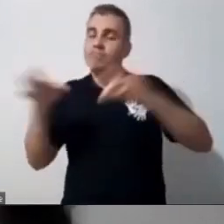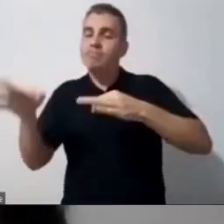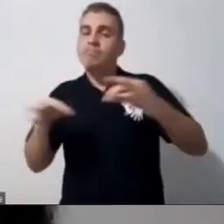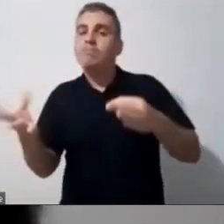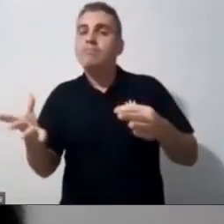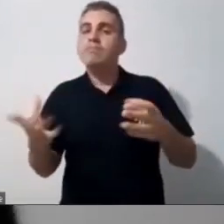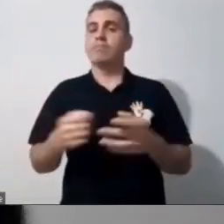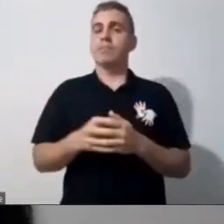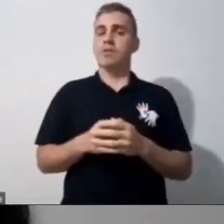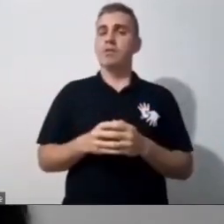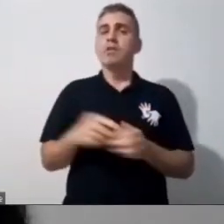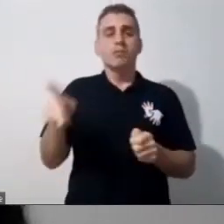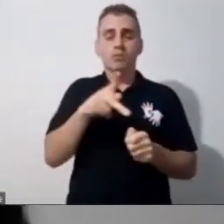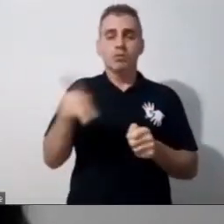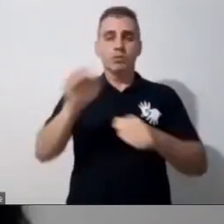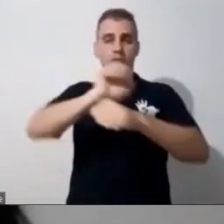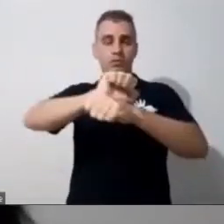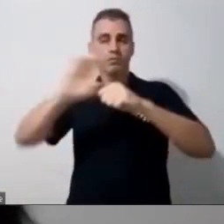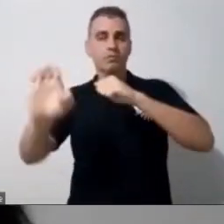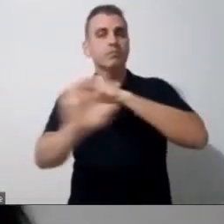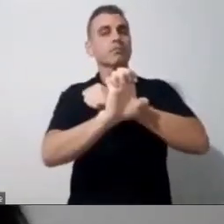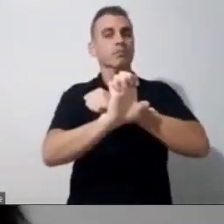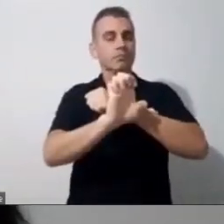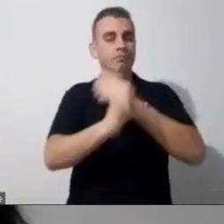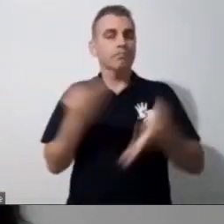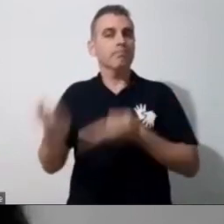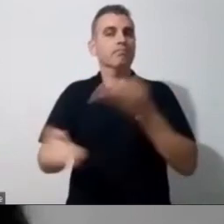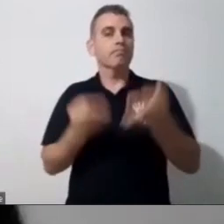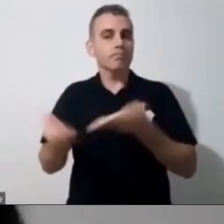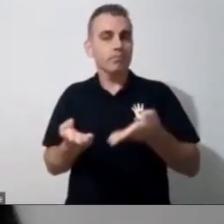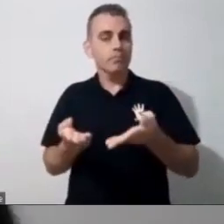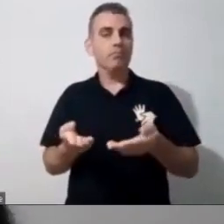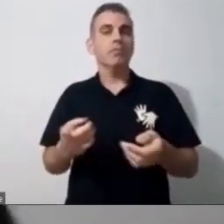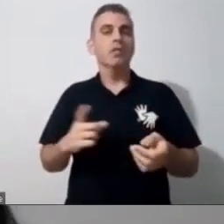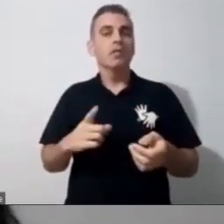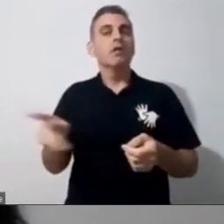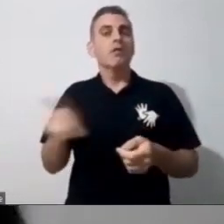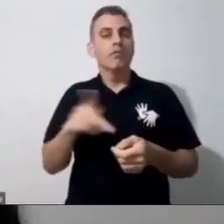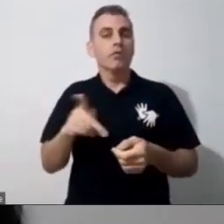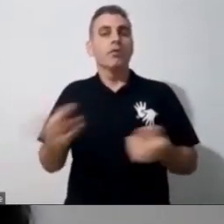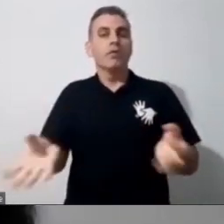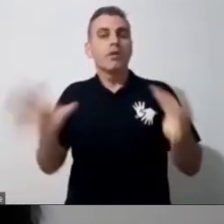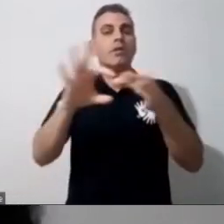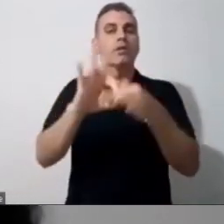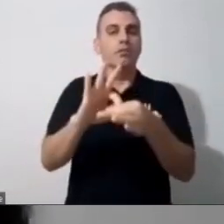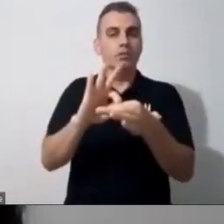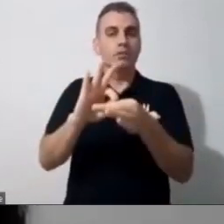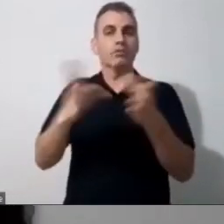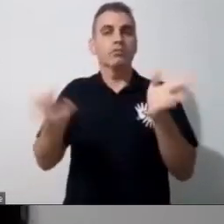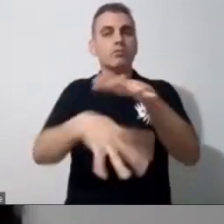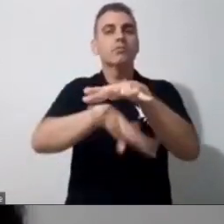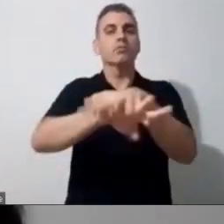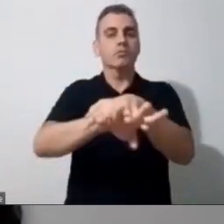extremamente importante, porque essa conexão tá sendo feita de uma forma muito elaborada e muito